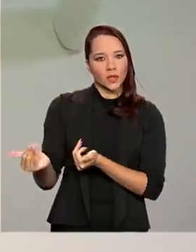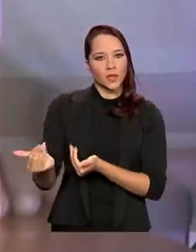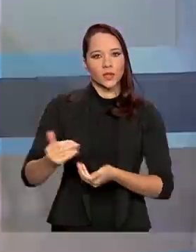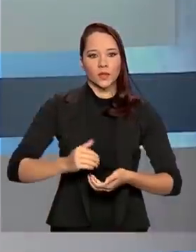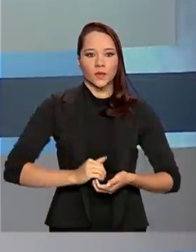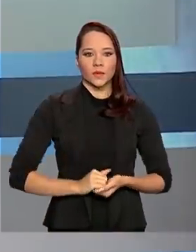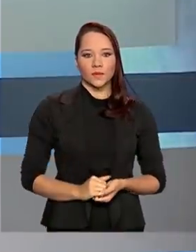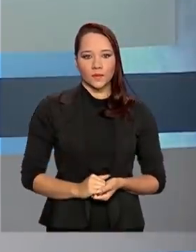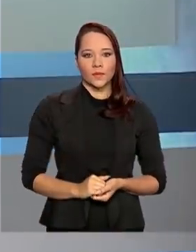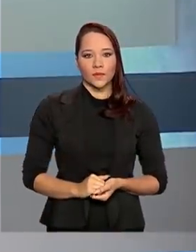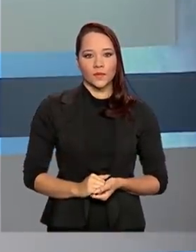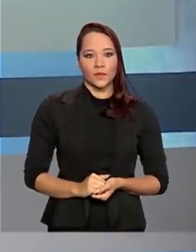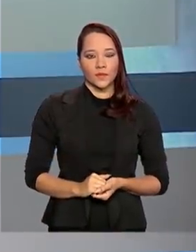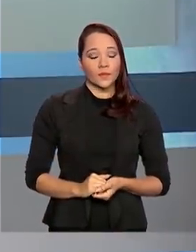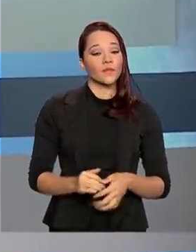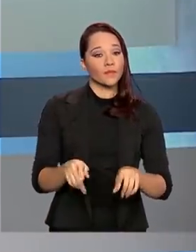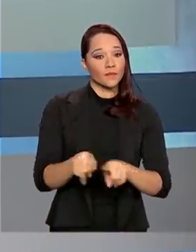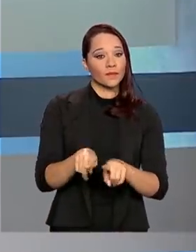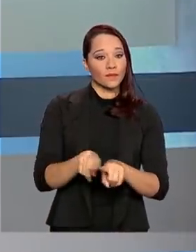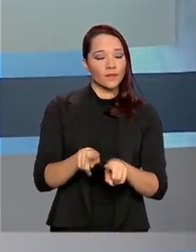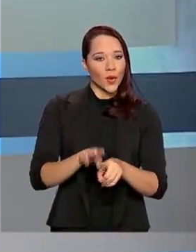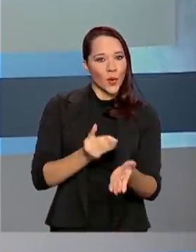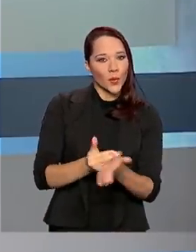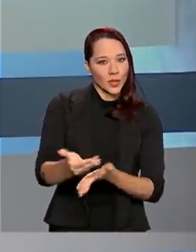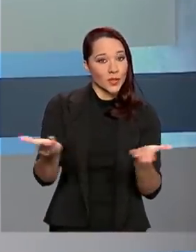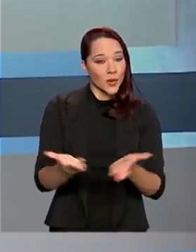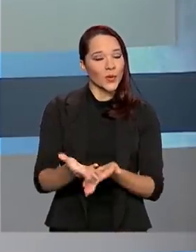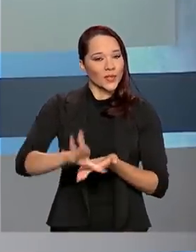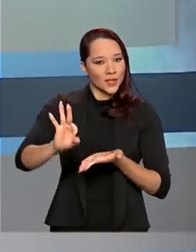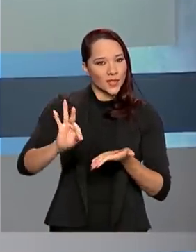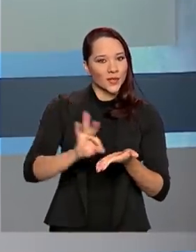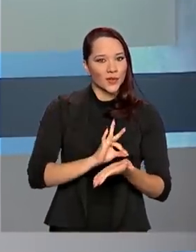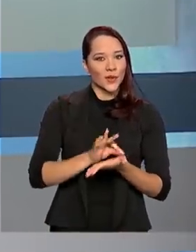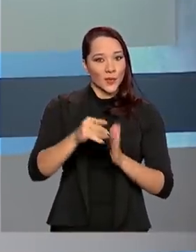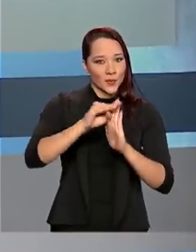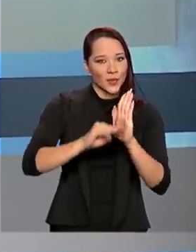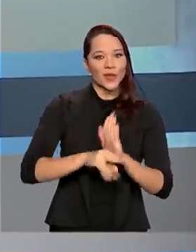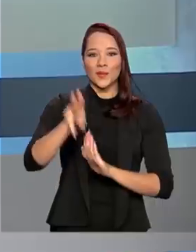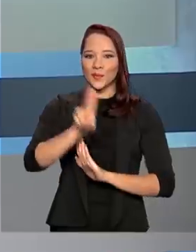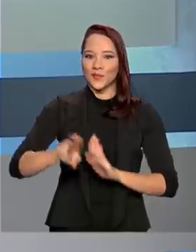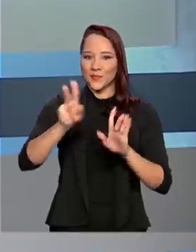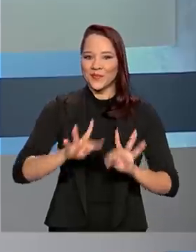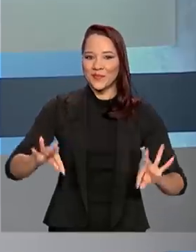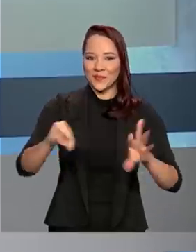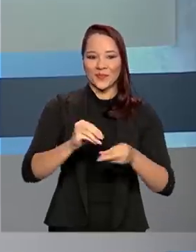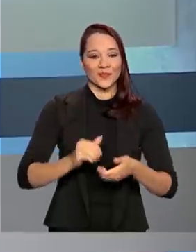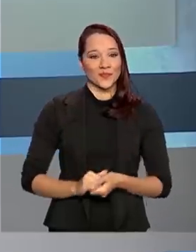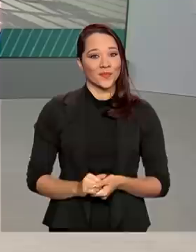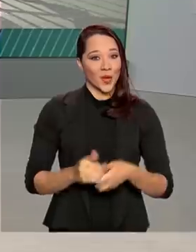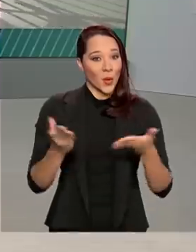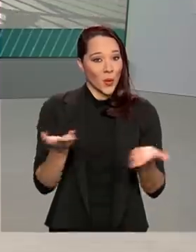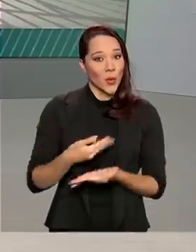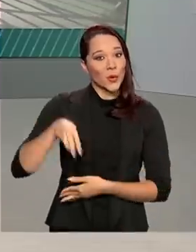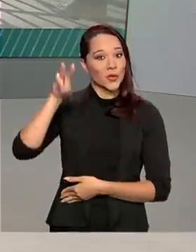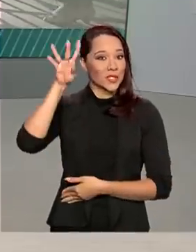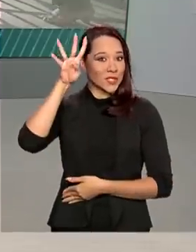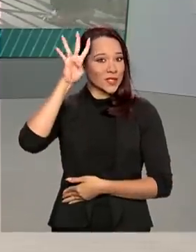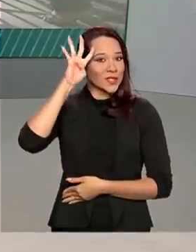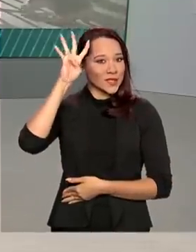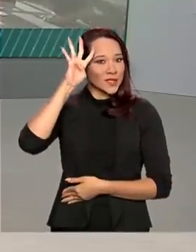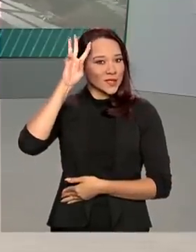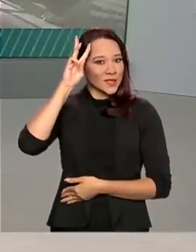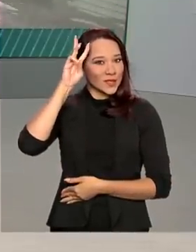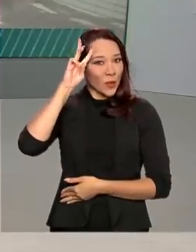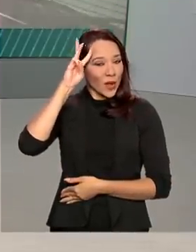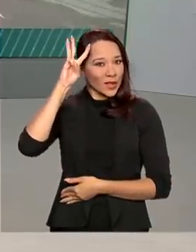adolescentes. E veja também, começam hoje as inscrições para o programa Universidade para Todos. Hoje